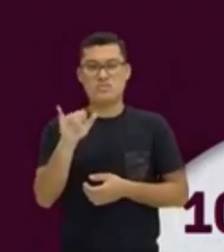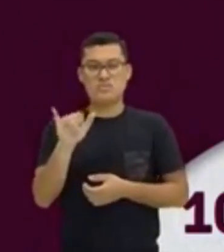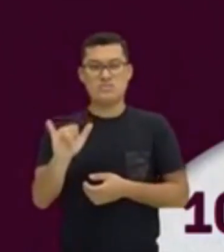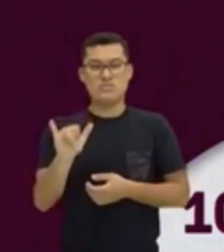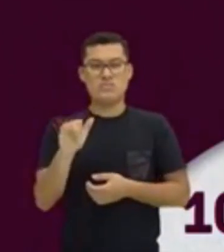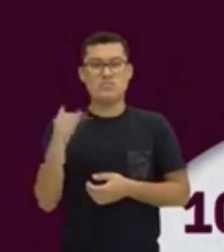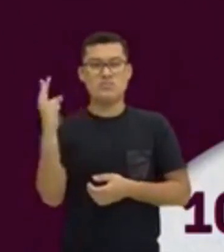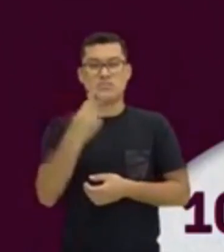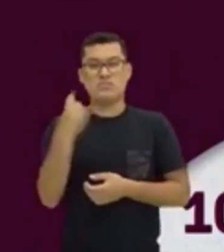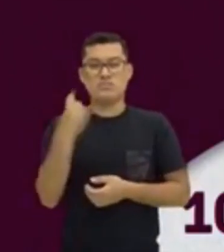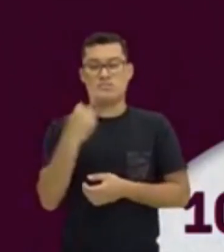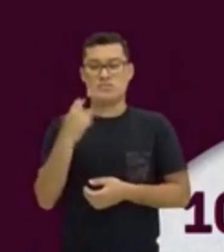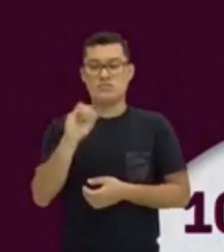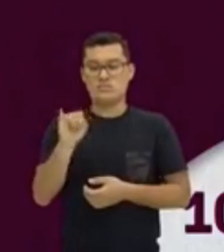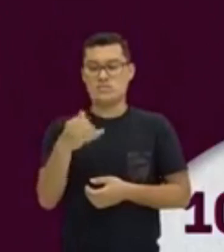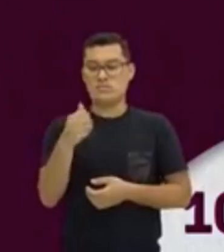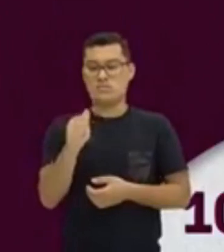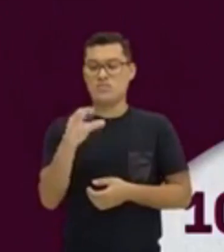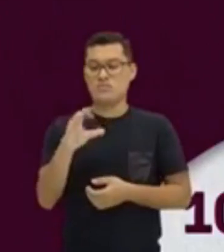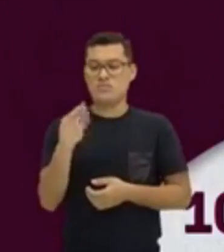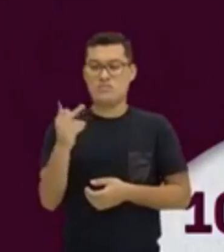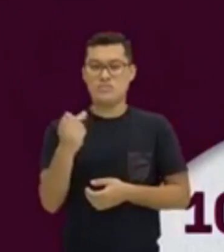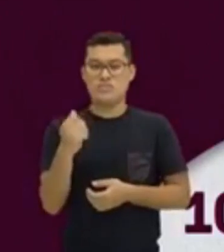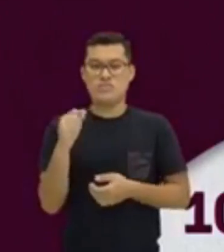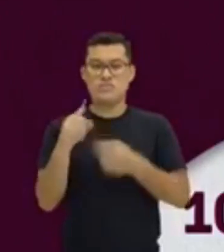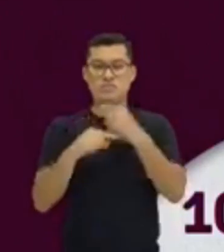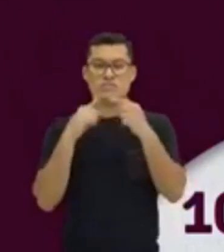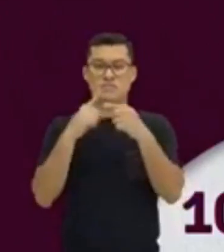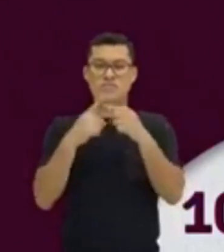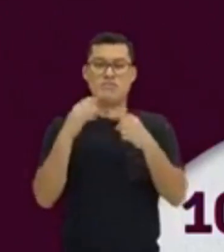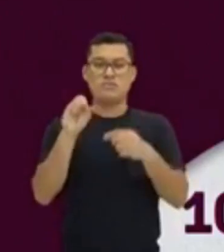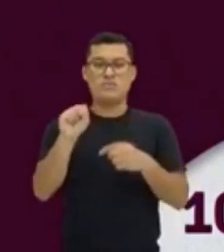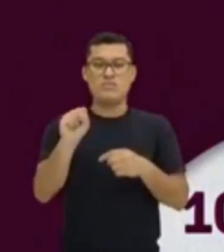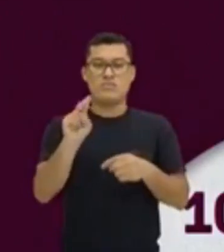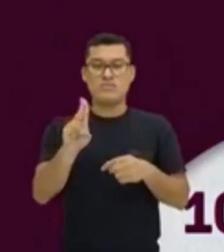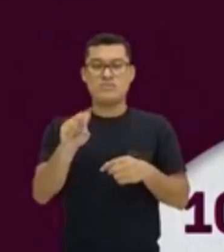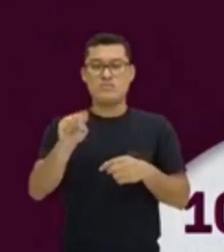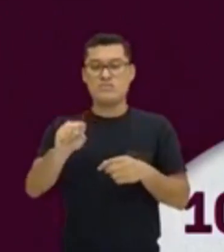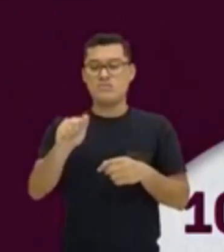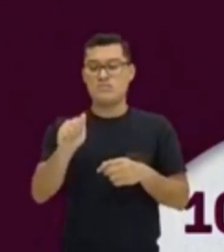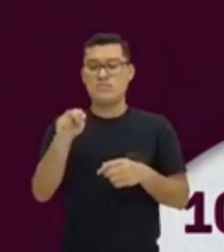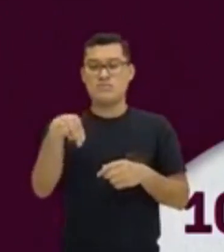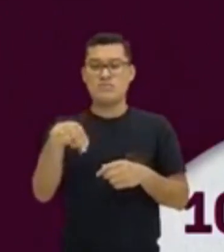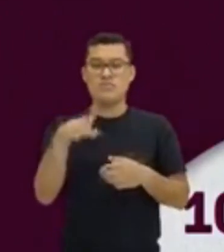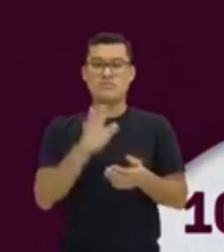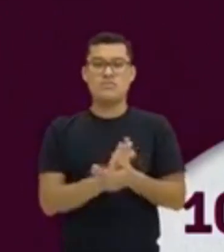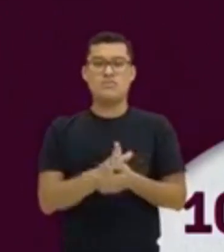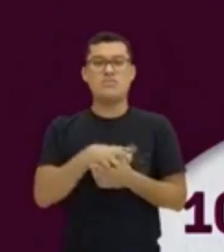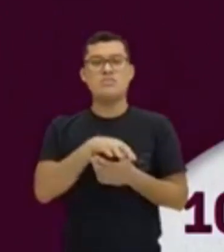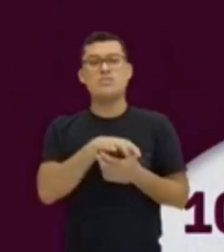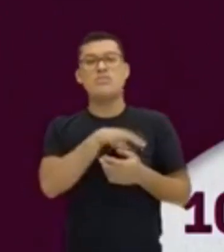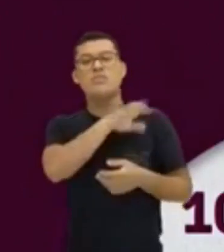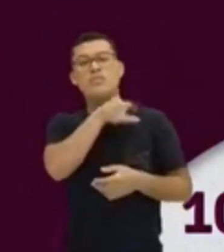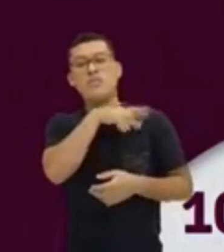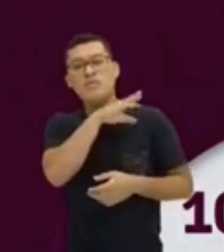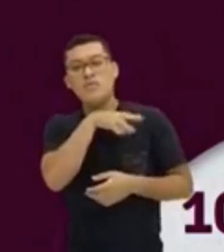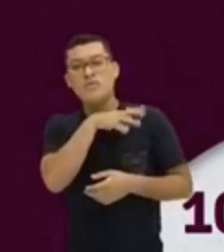personagens, o Jack e a Susan. Dog e Cat, o cachorro e o gato.